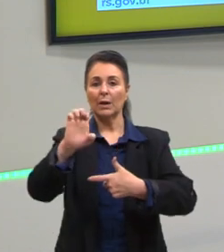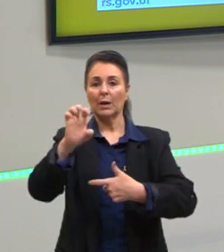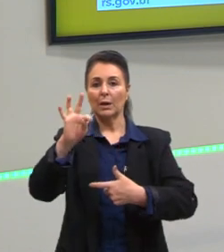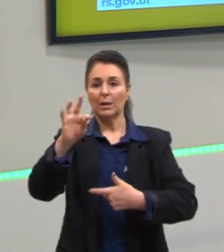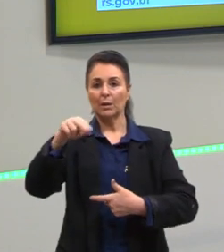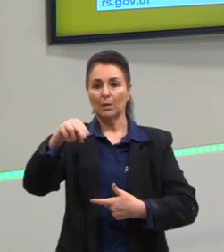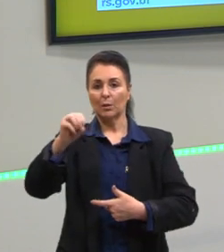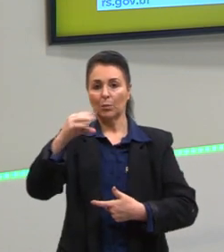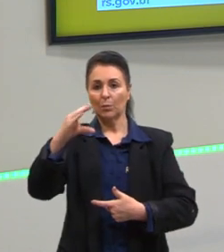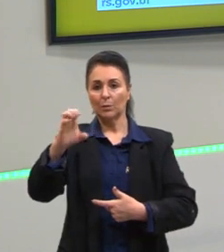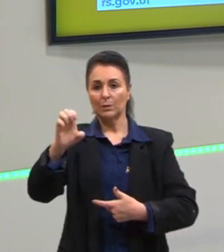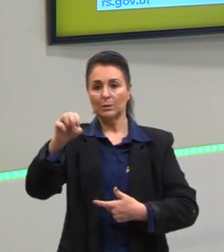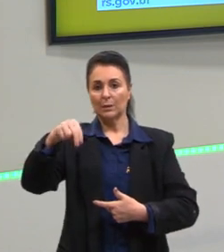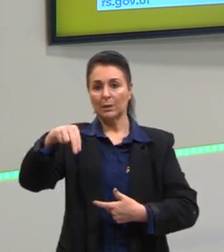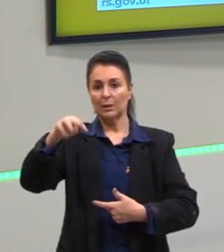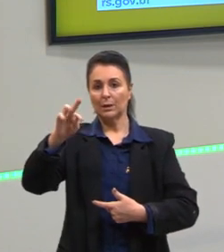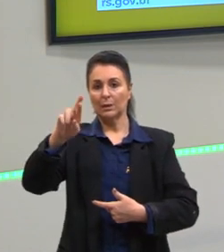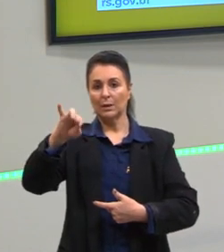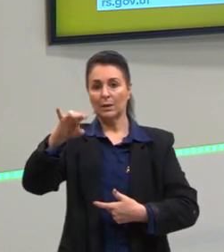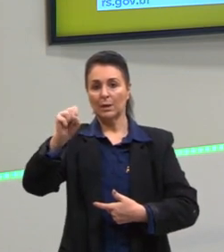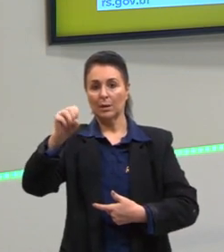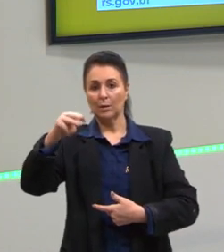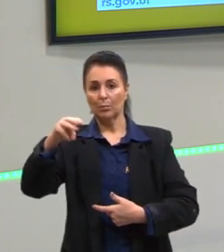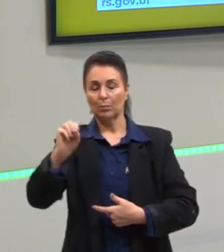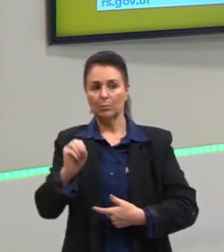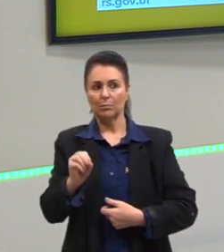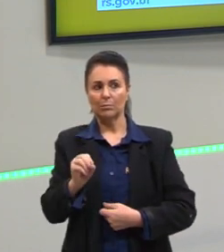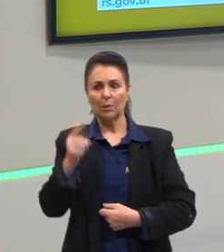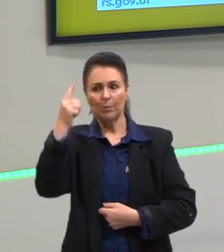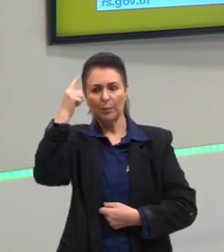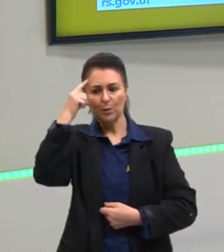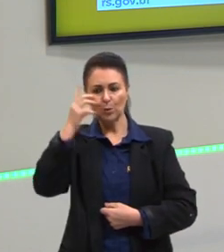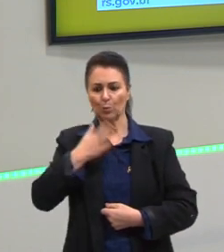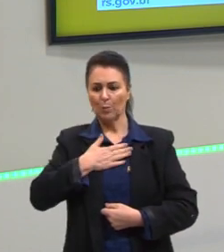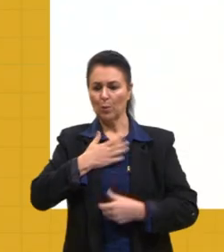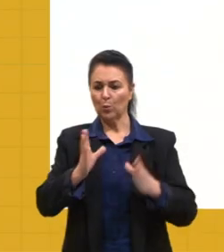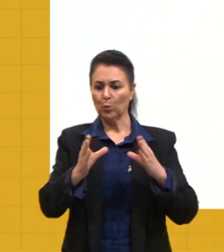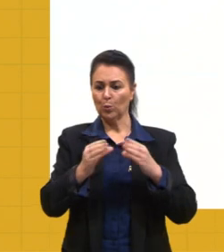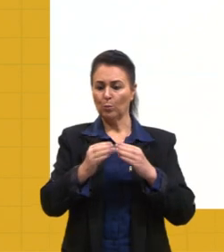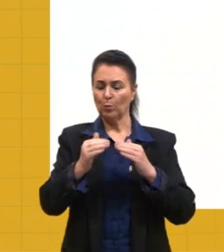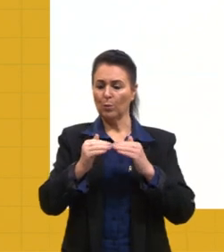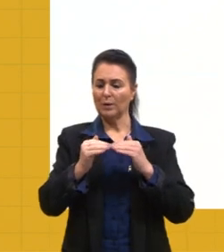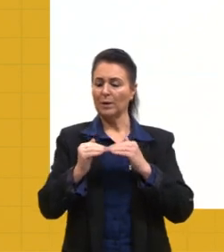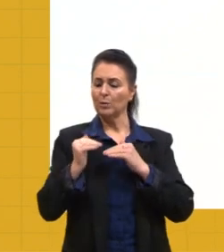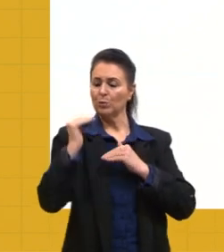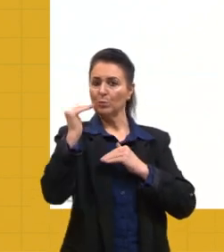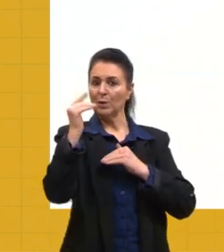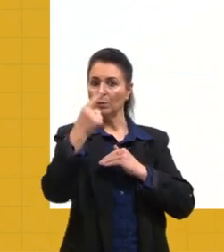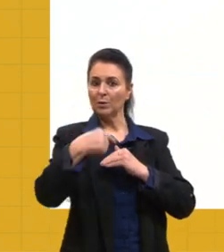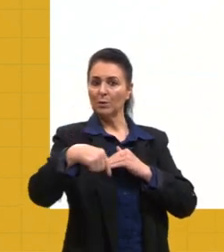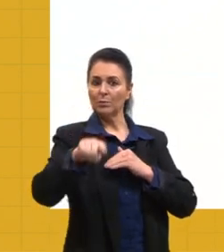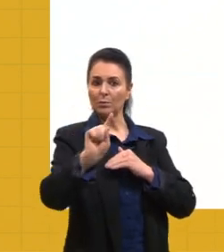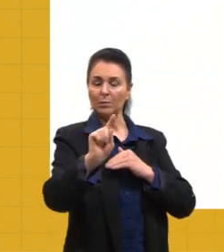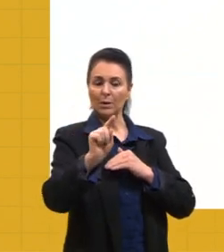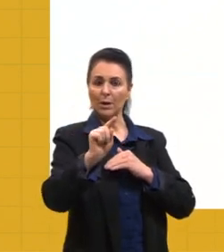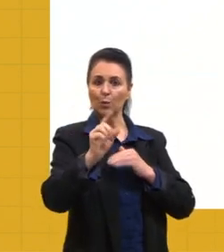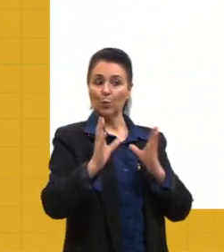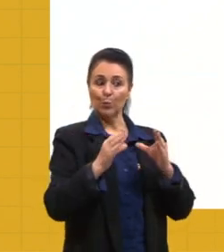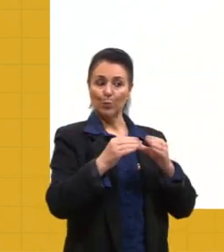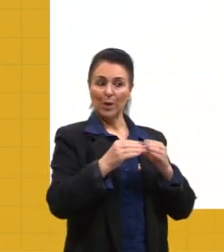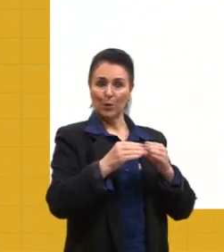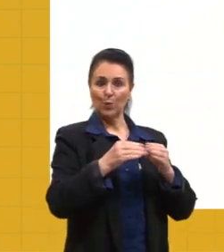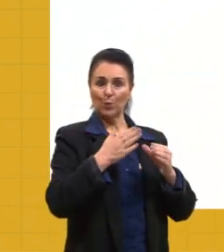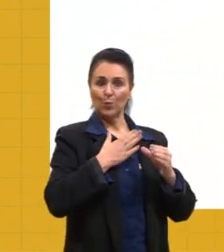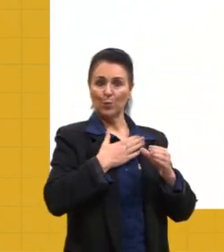cultura, o meu grupo, é superior aos demais. E se os europeus fizeram isso? Os europeus chegam aqui na América, para dominar os